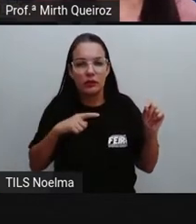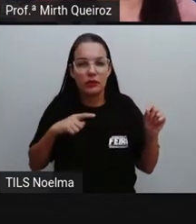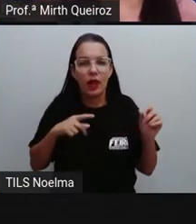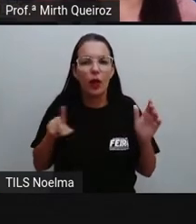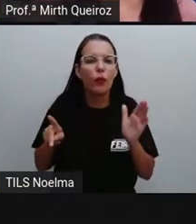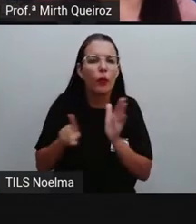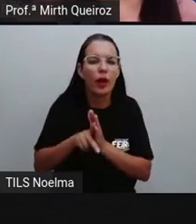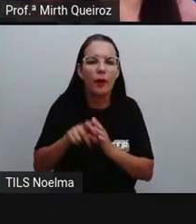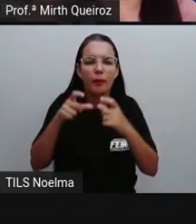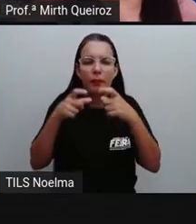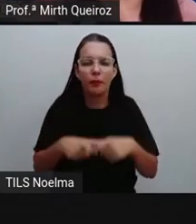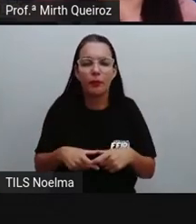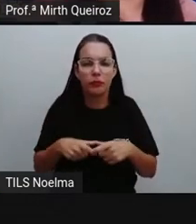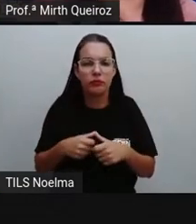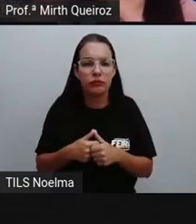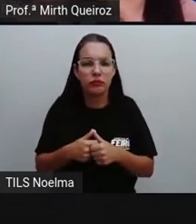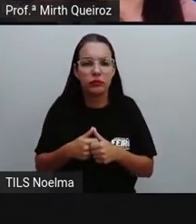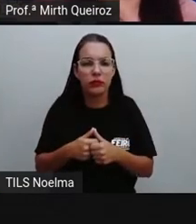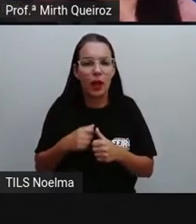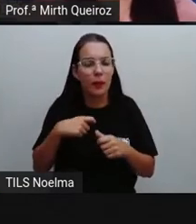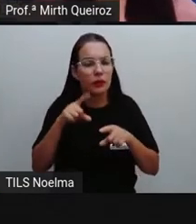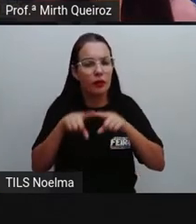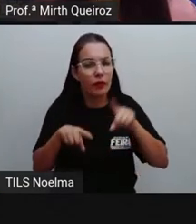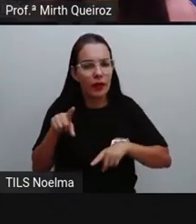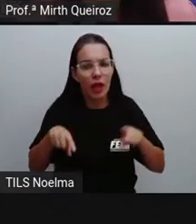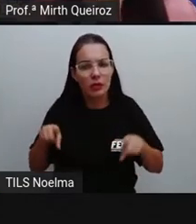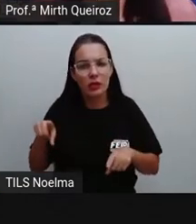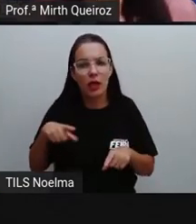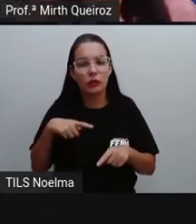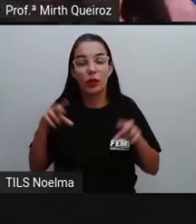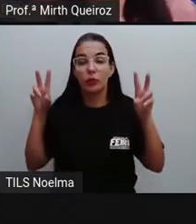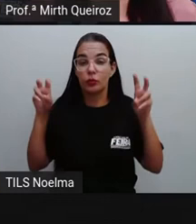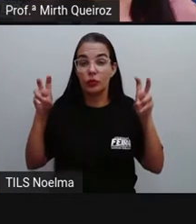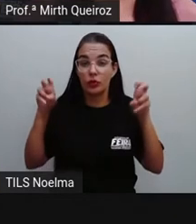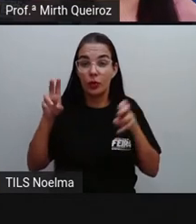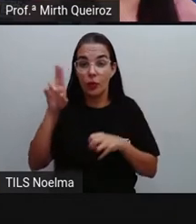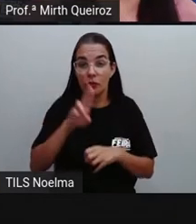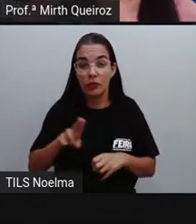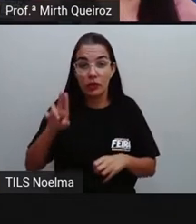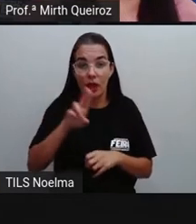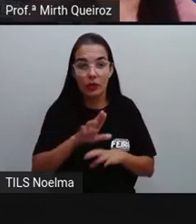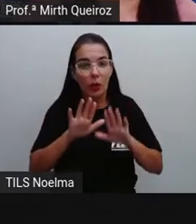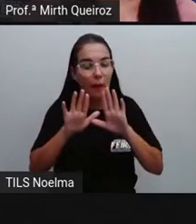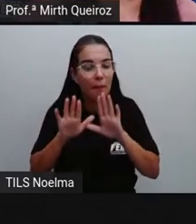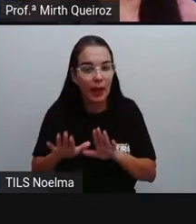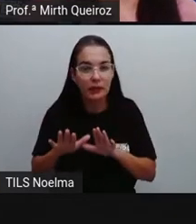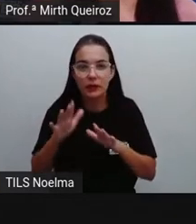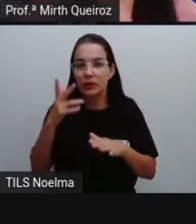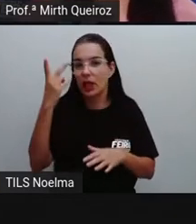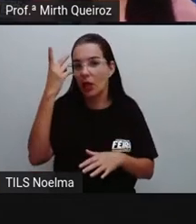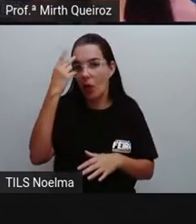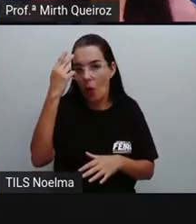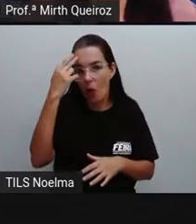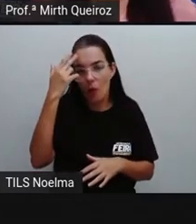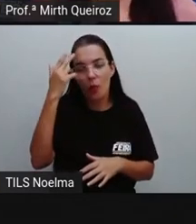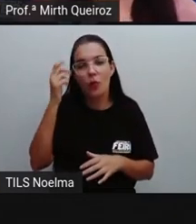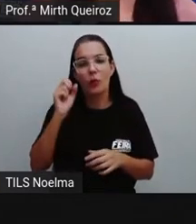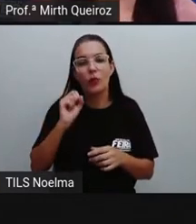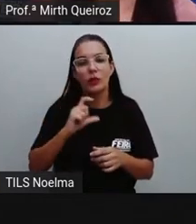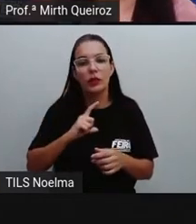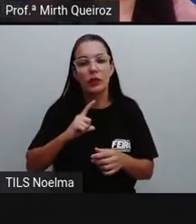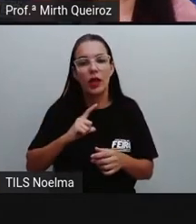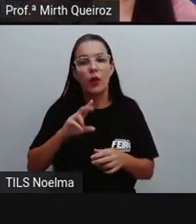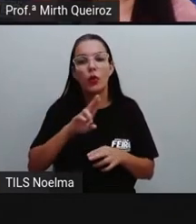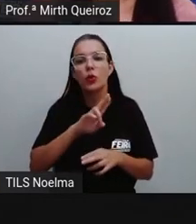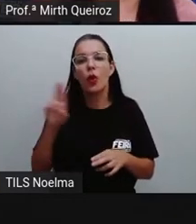A parte inicial da carta, ela pode variar dependendo do subtipo que é utilizado. Entretanto, é mais comum se identifique o